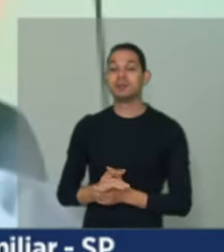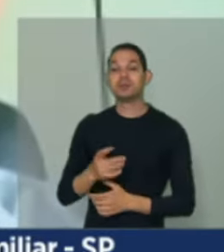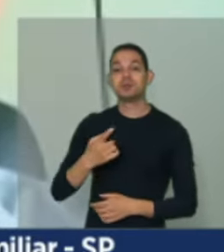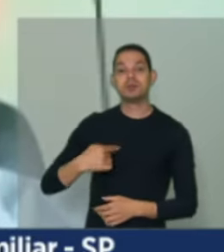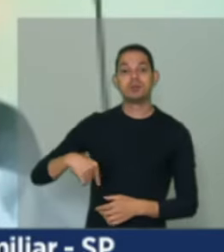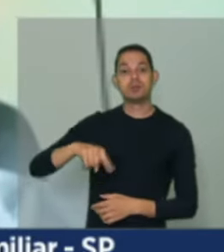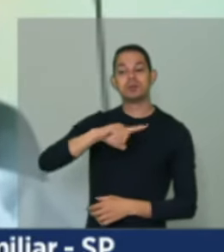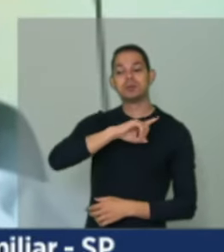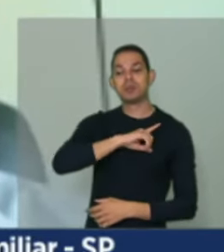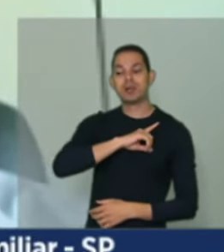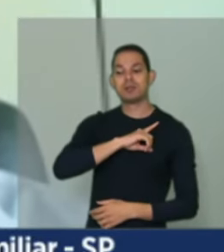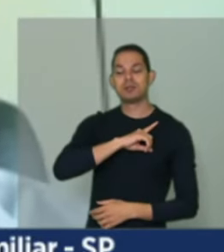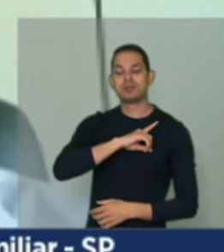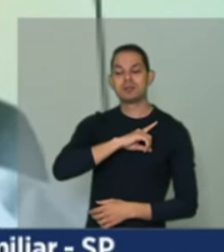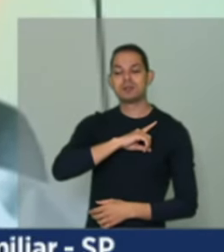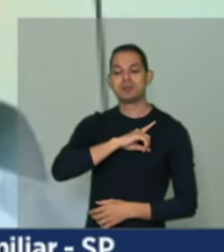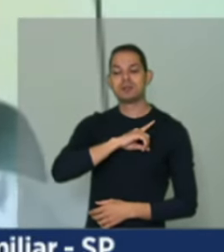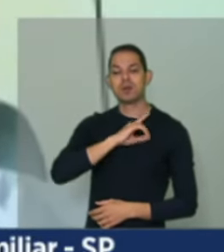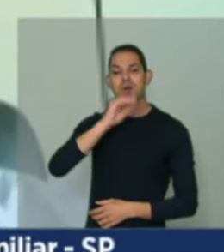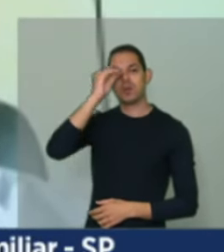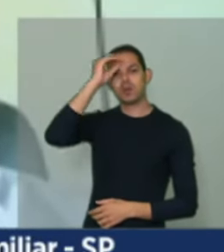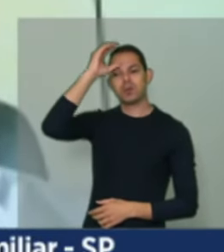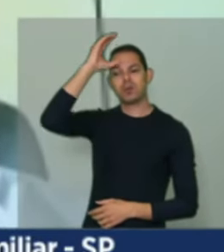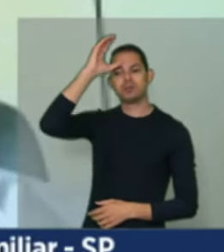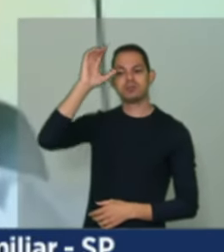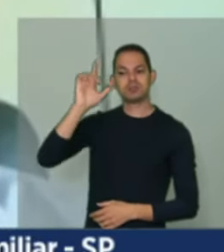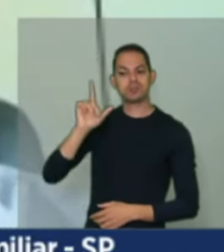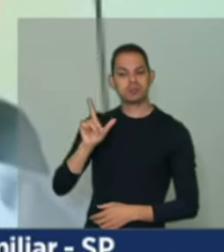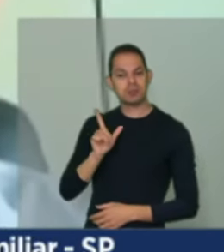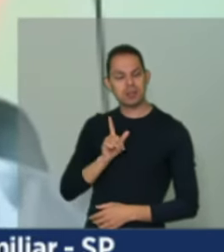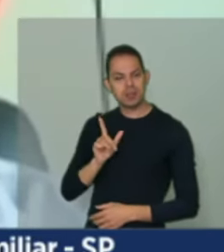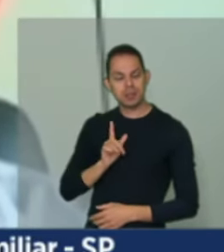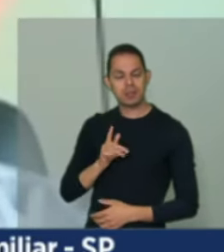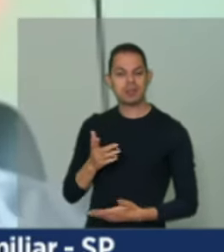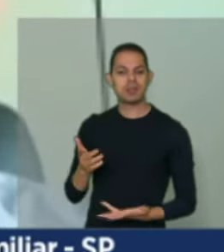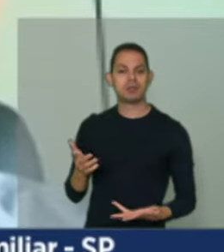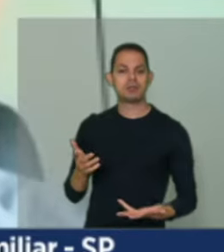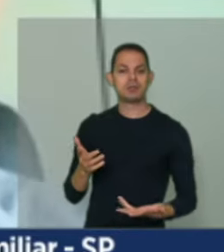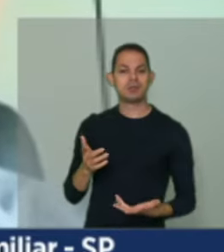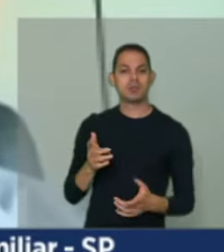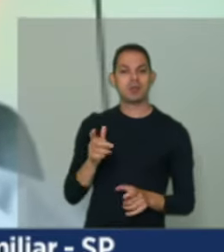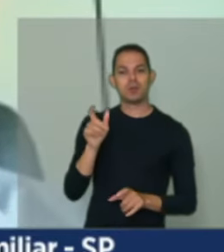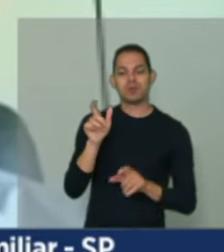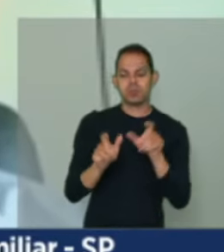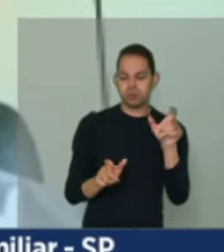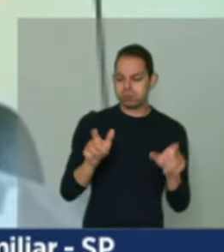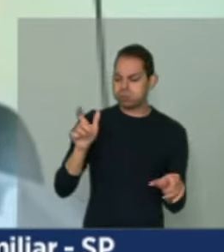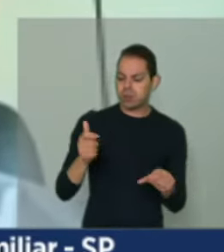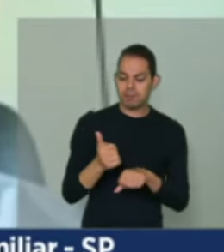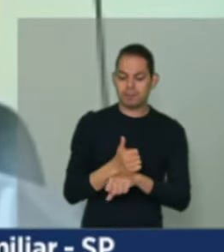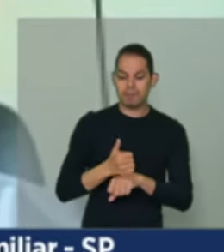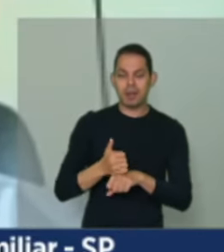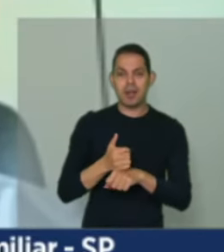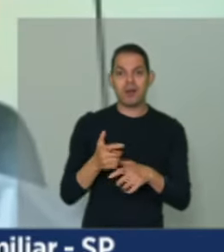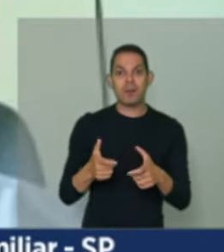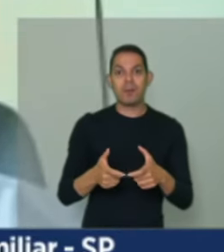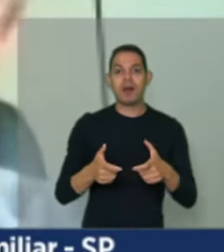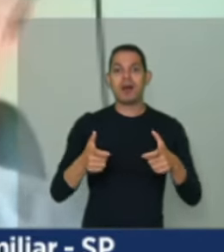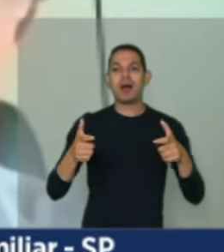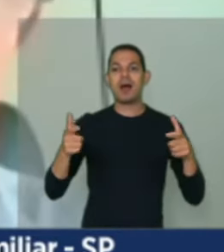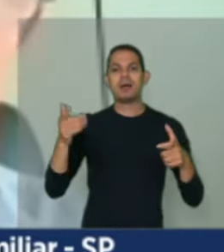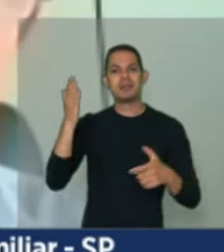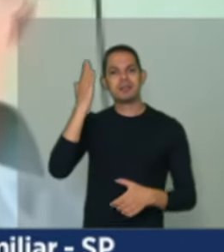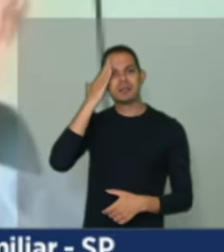tem bastante conhecimento. Muitos agricultores também têm este conhecimento de